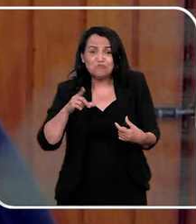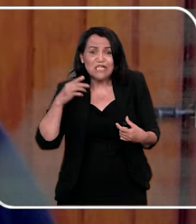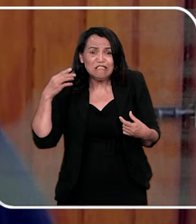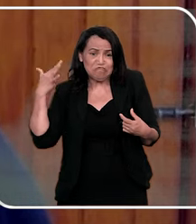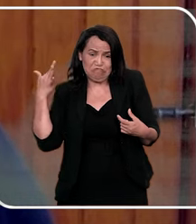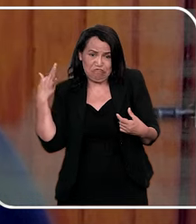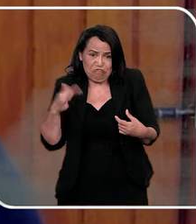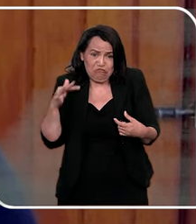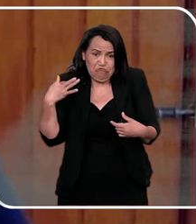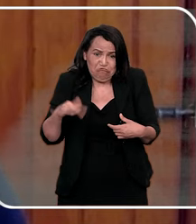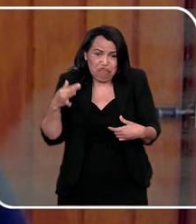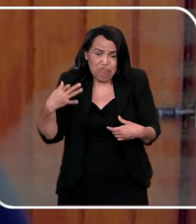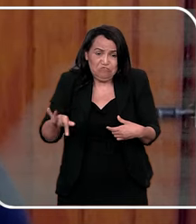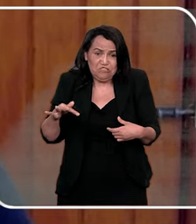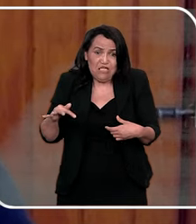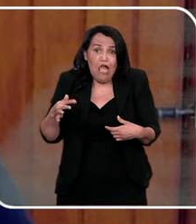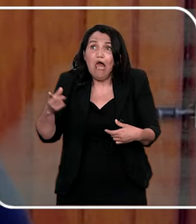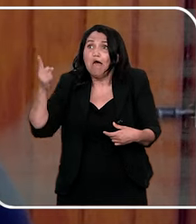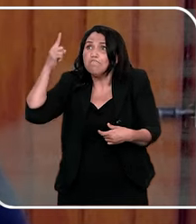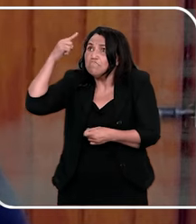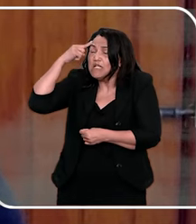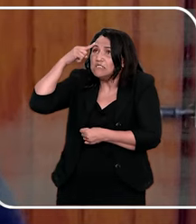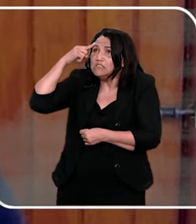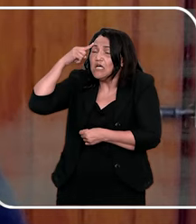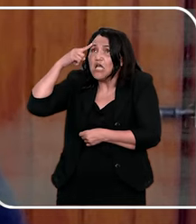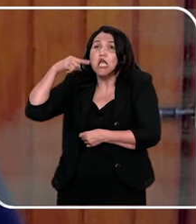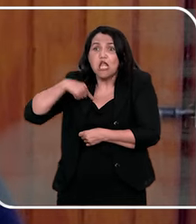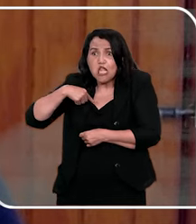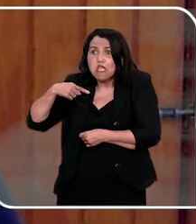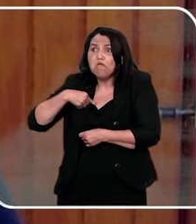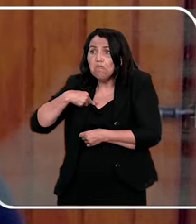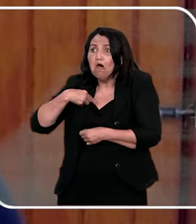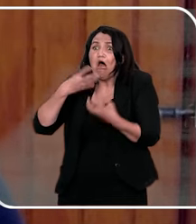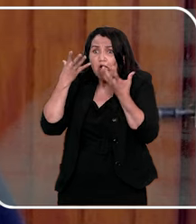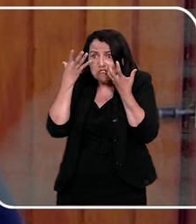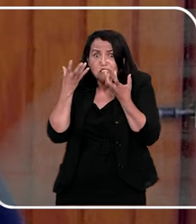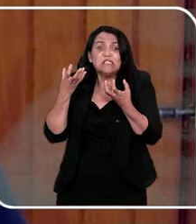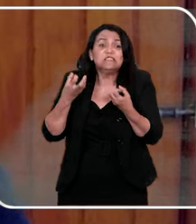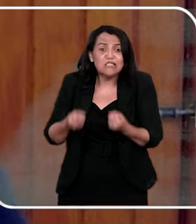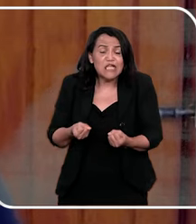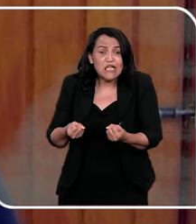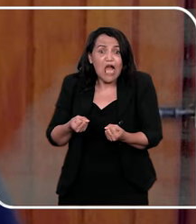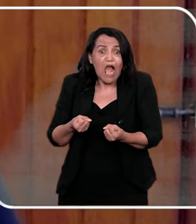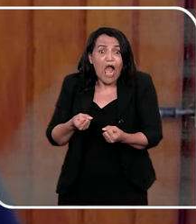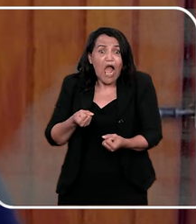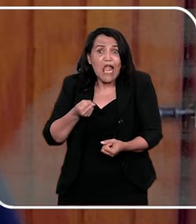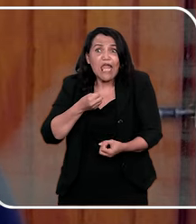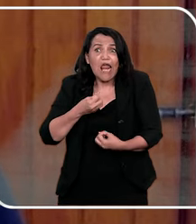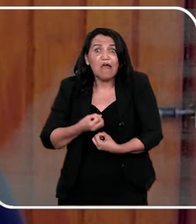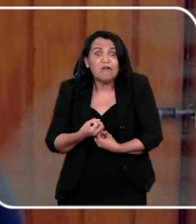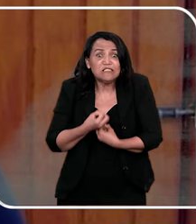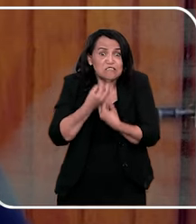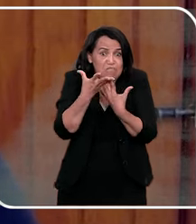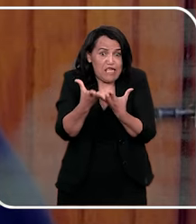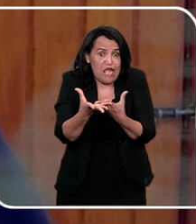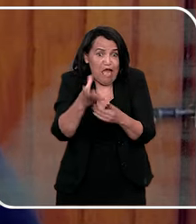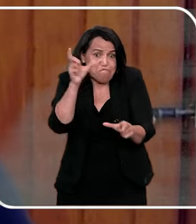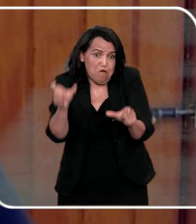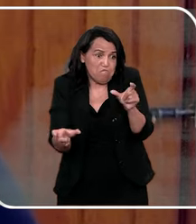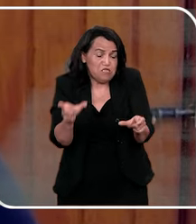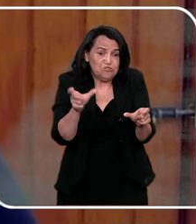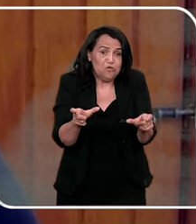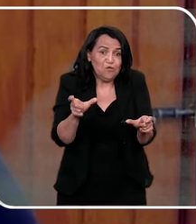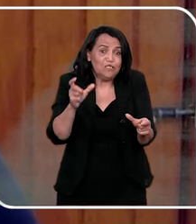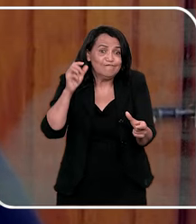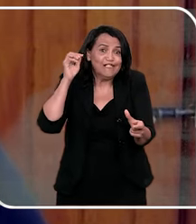que, que não está causando dor, então, ela tem culpa, ela também, ela pensa assim, eu também deixei, e aí, ela vai contar para